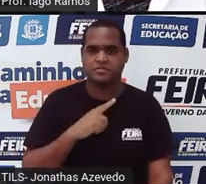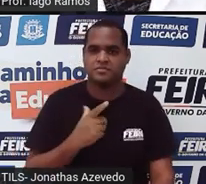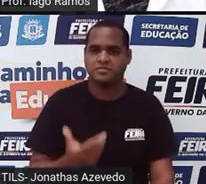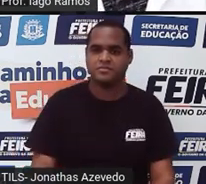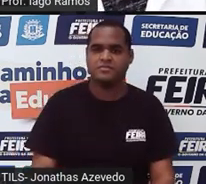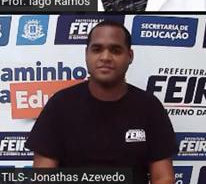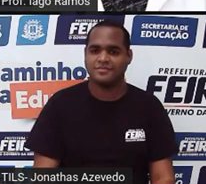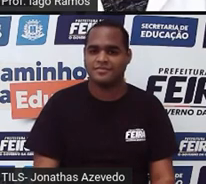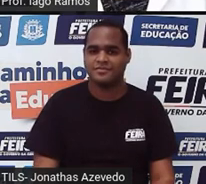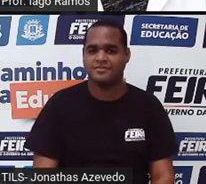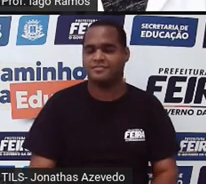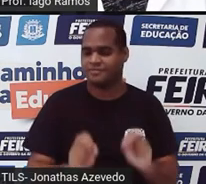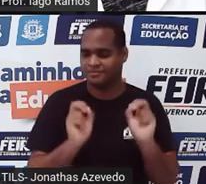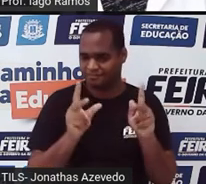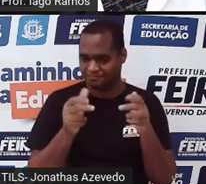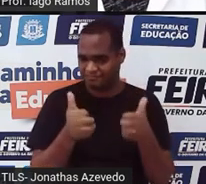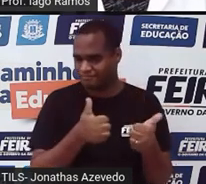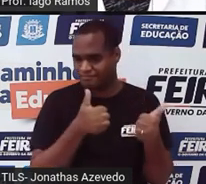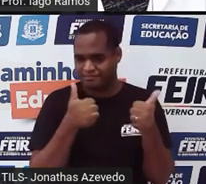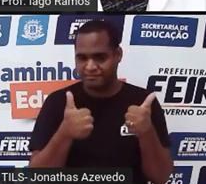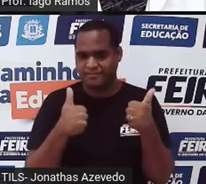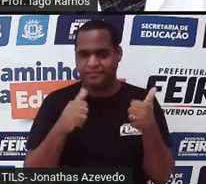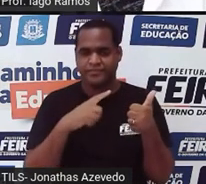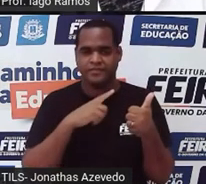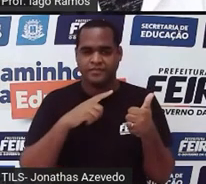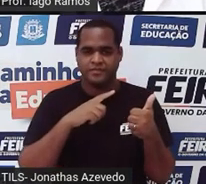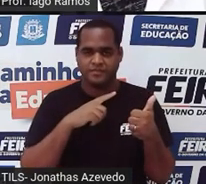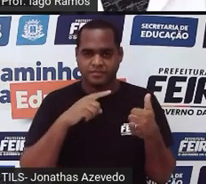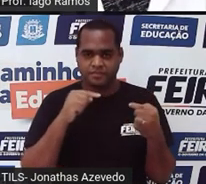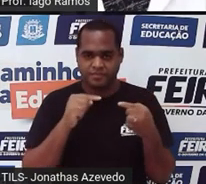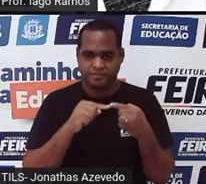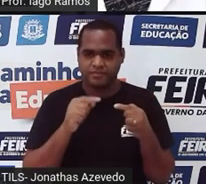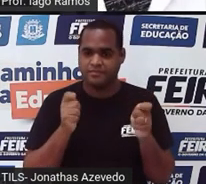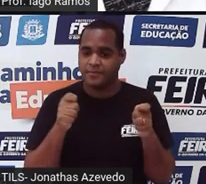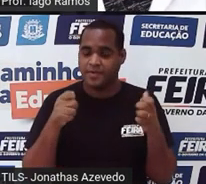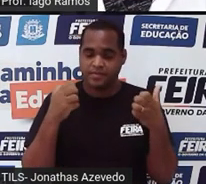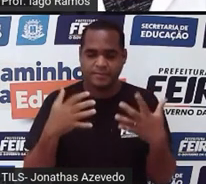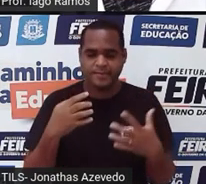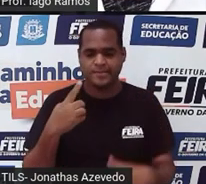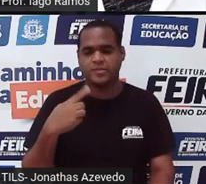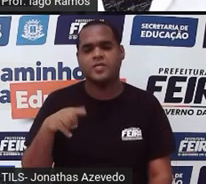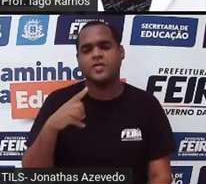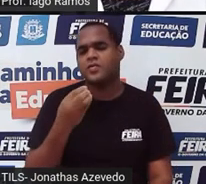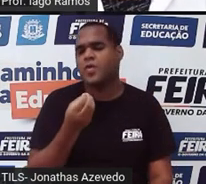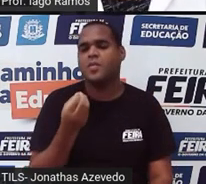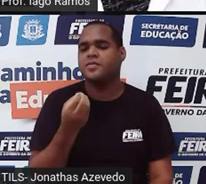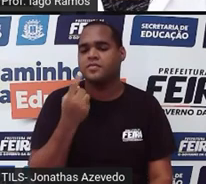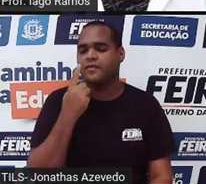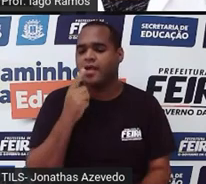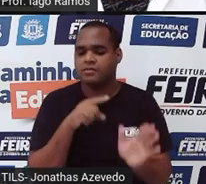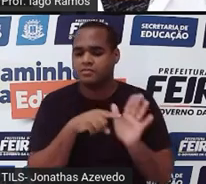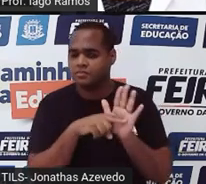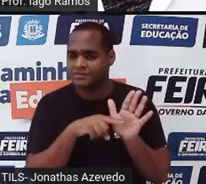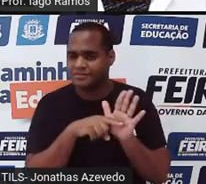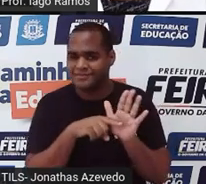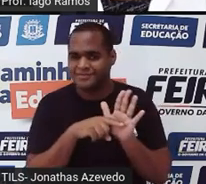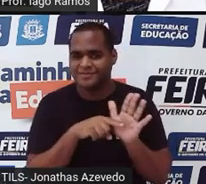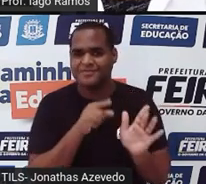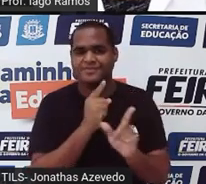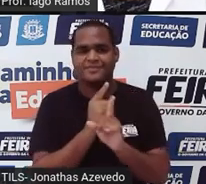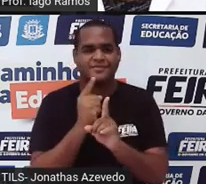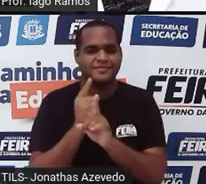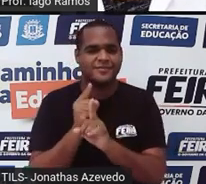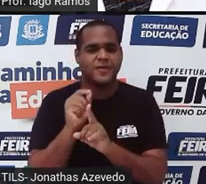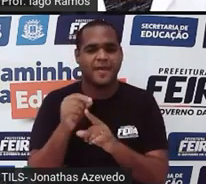Bacana, show de bola. Tá? Então é isso aí, vamos fazer aquele momento de avaliação, né? Mas não é a